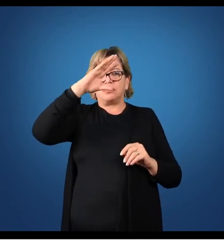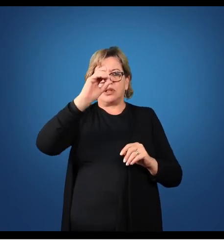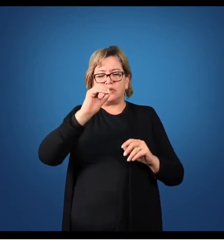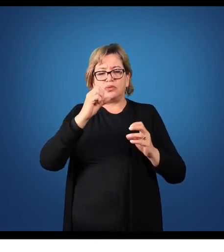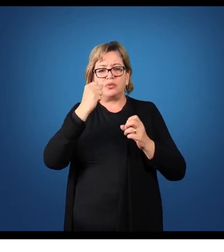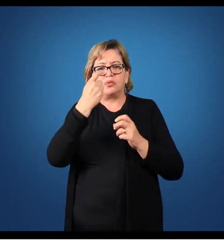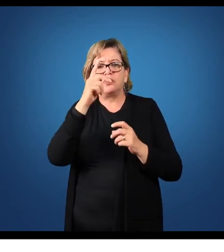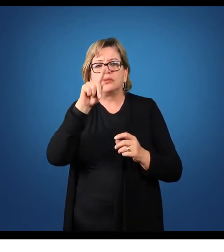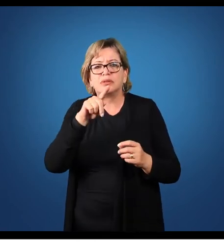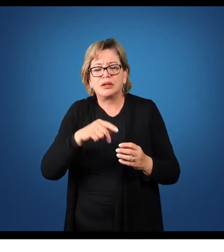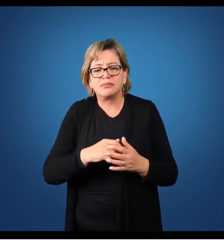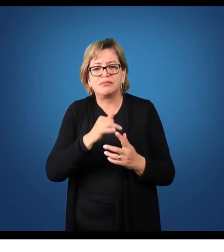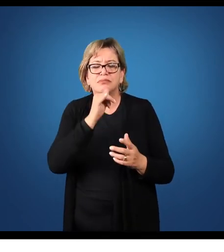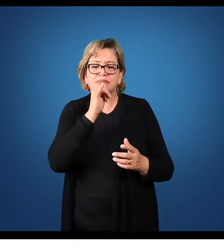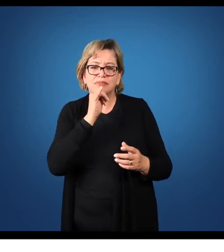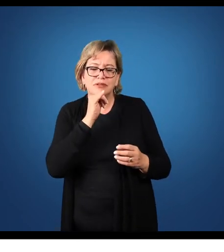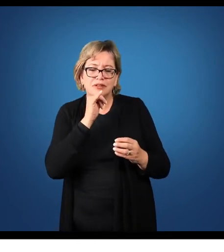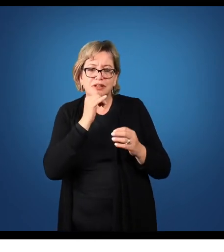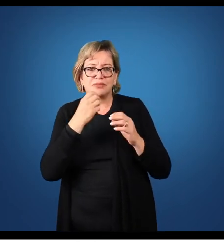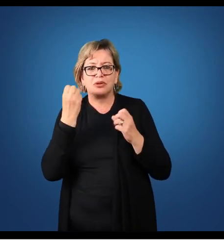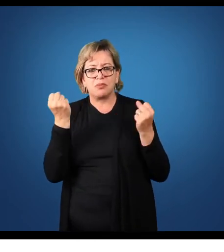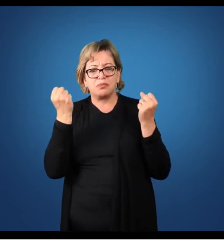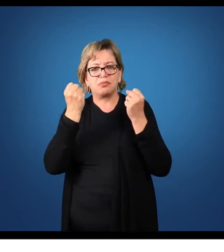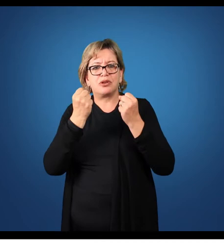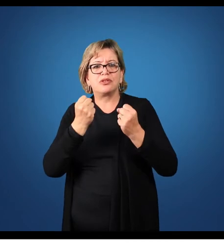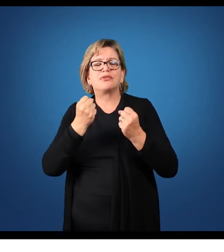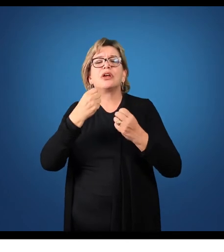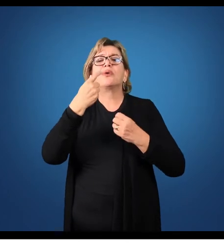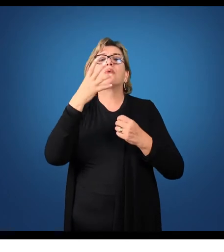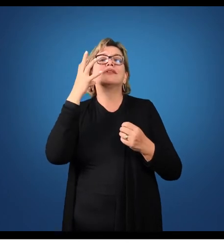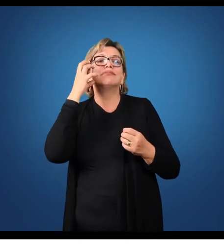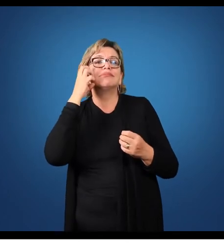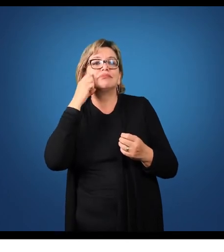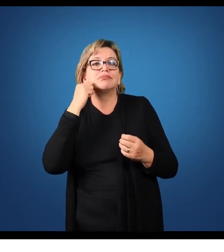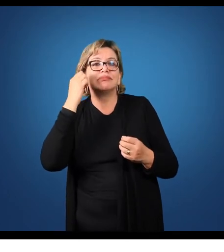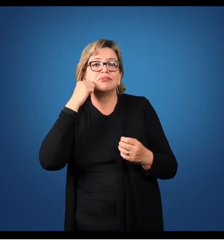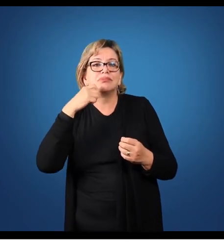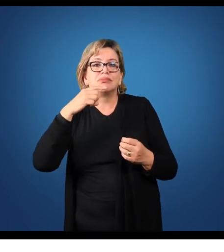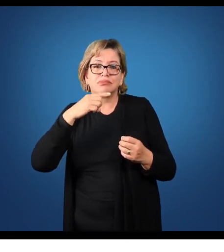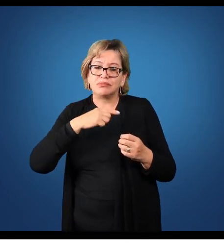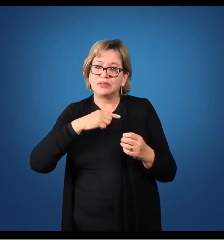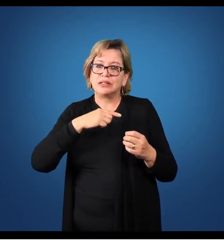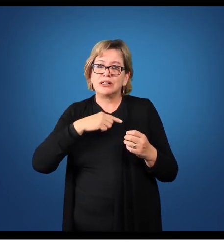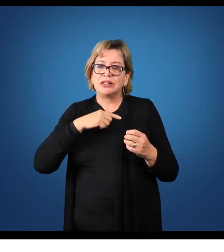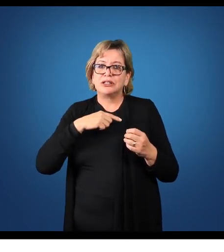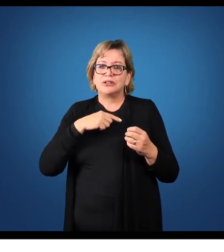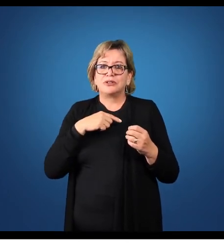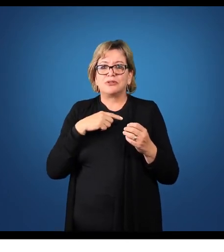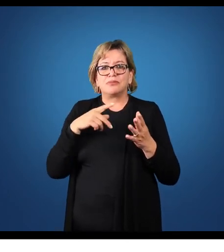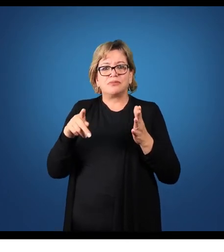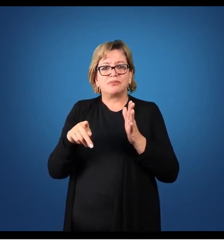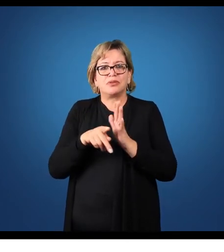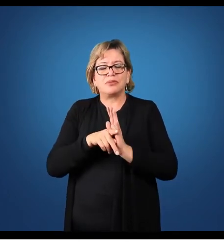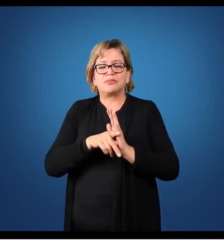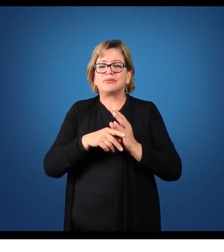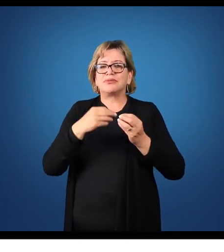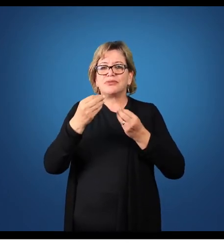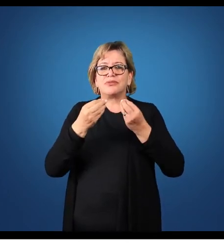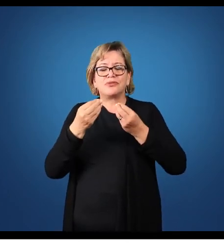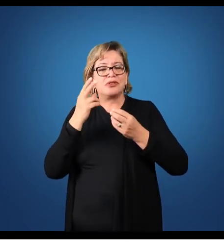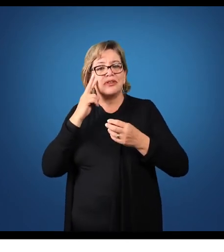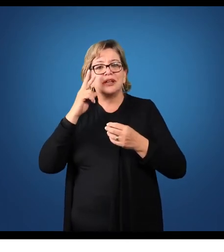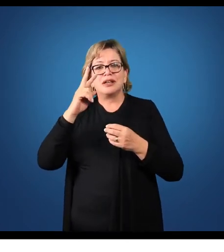sobre o seu total. Eu posso verificar quanto de lucro eu obtive em relação à minha receita líquida.